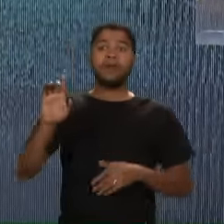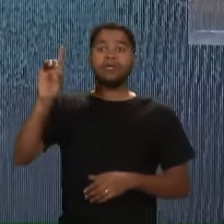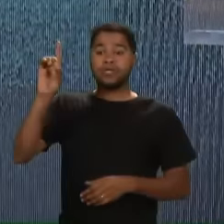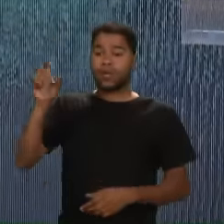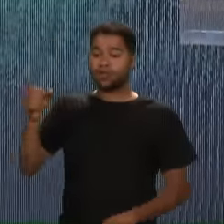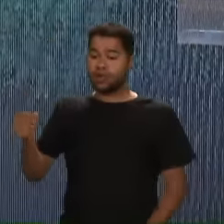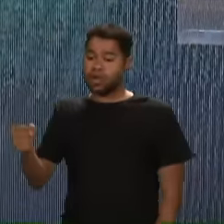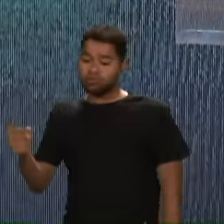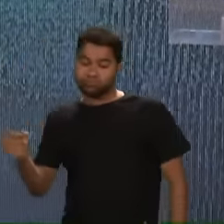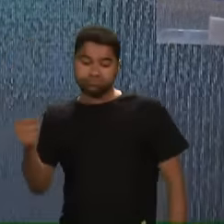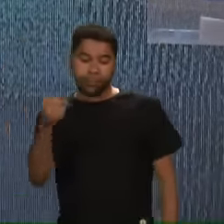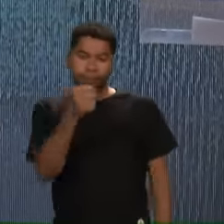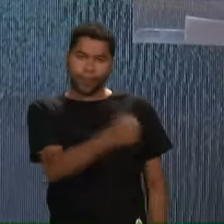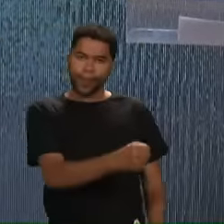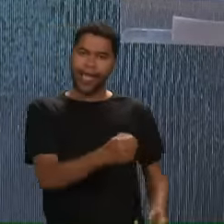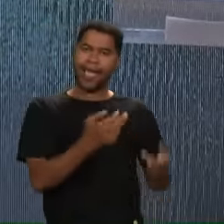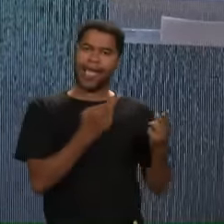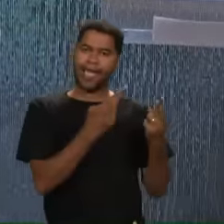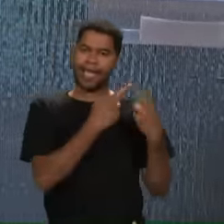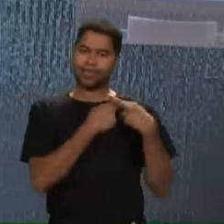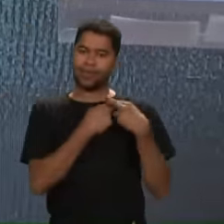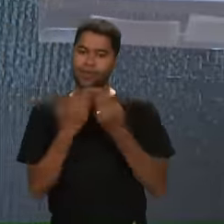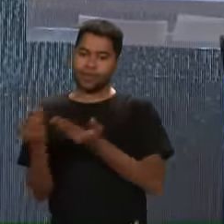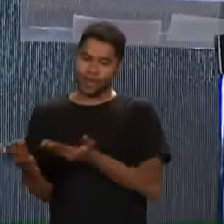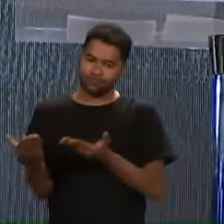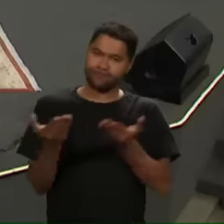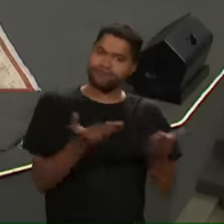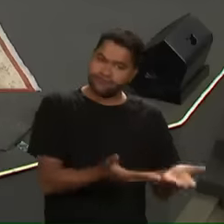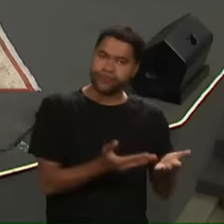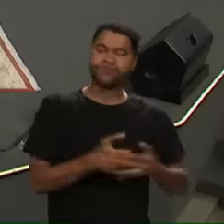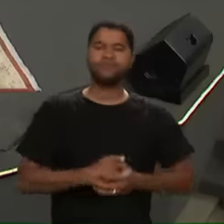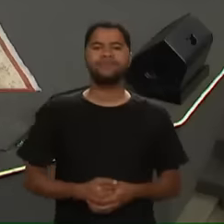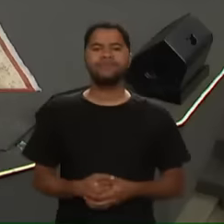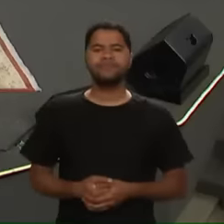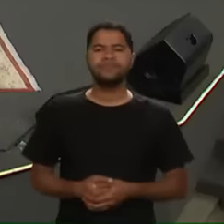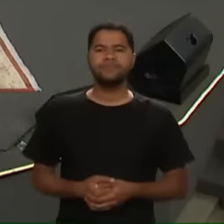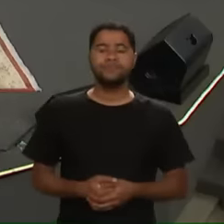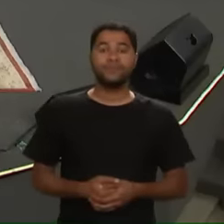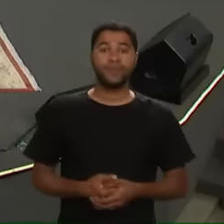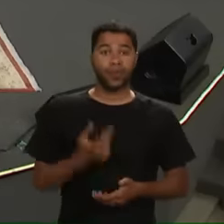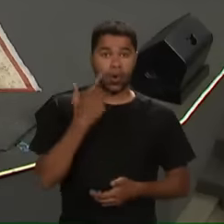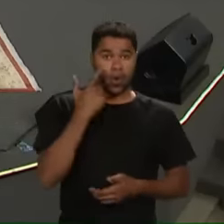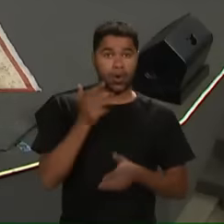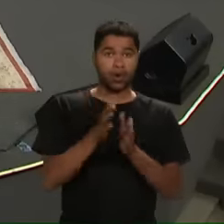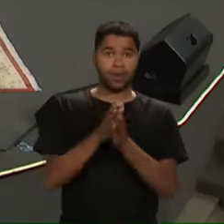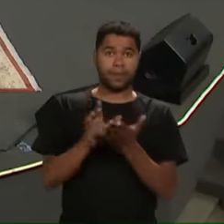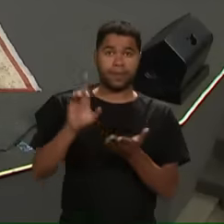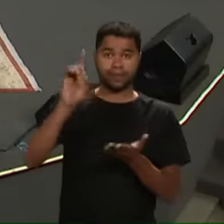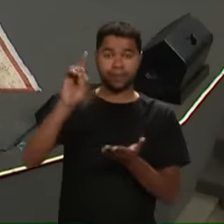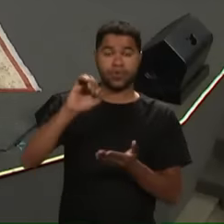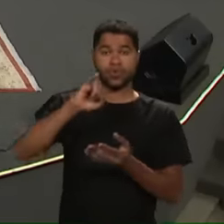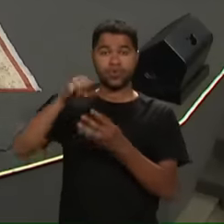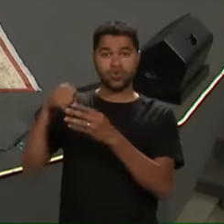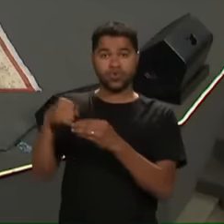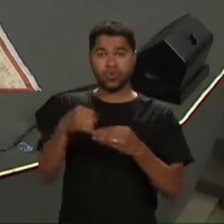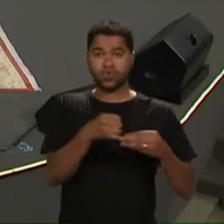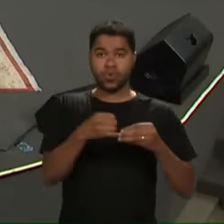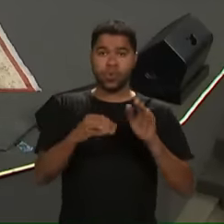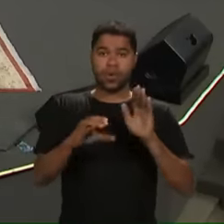casado Para ele Mas o Senhor Diz para ele Assim Olha o que diz Aqui a escritura Em Josué